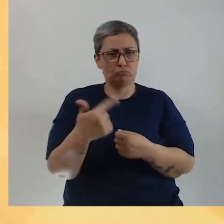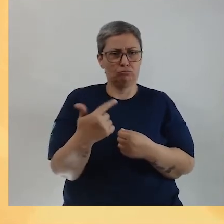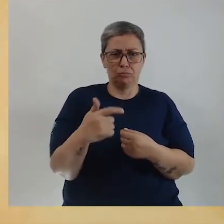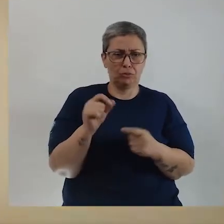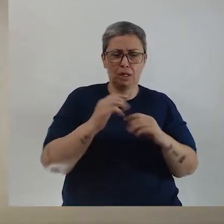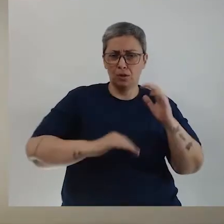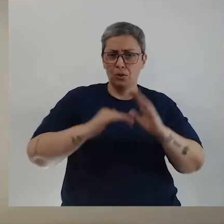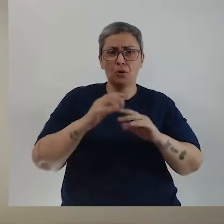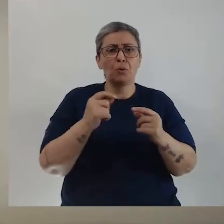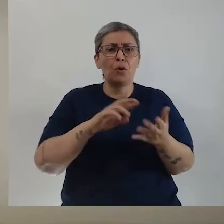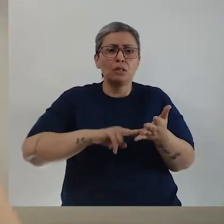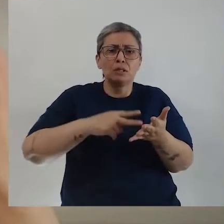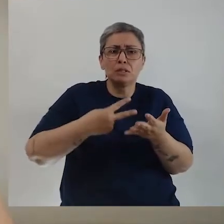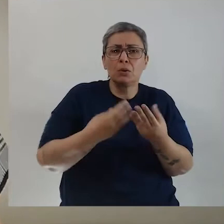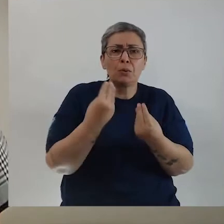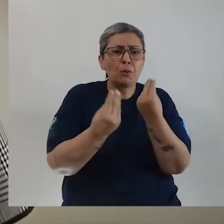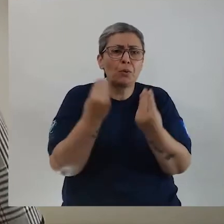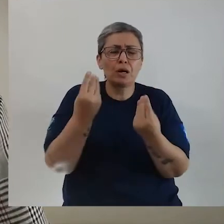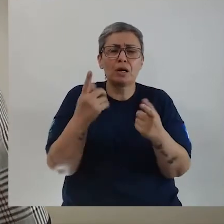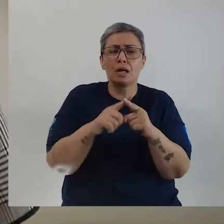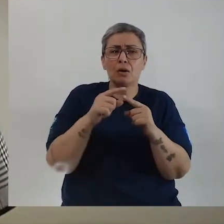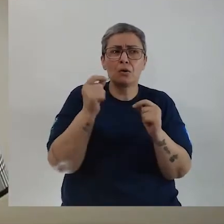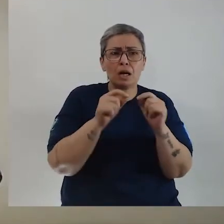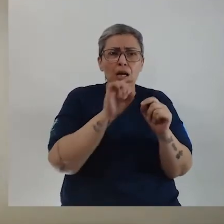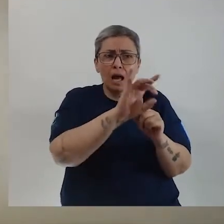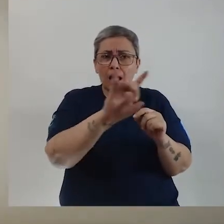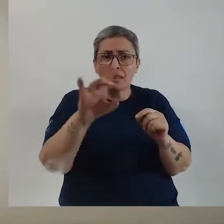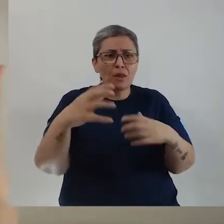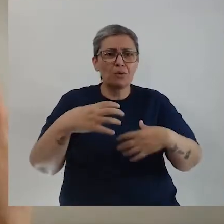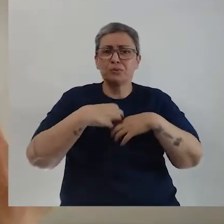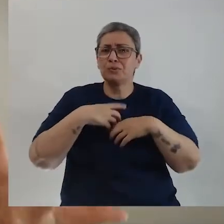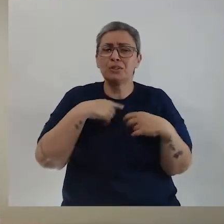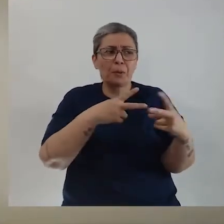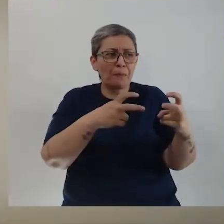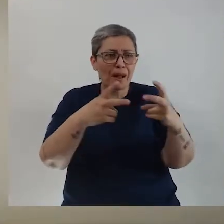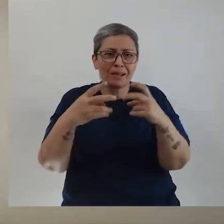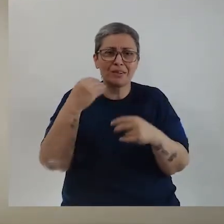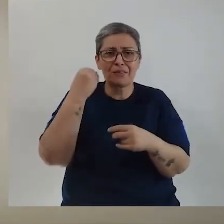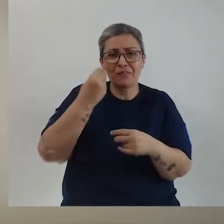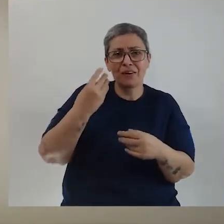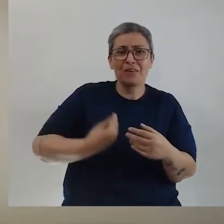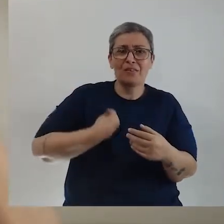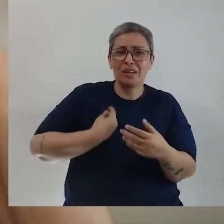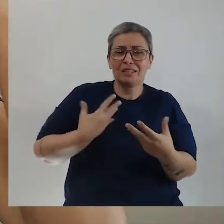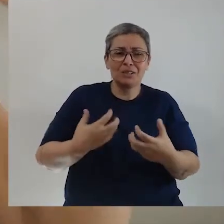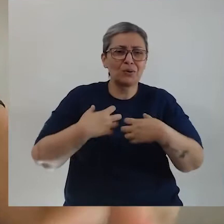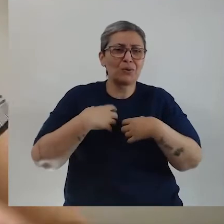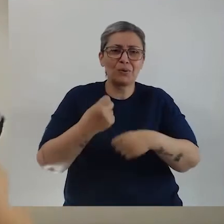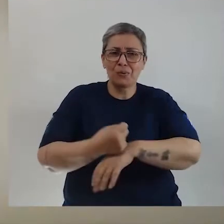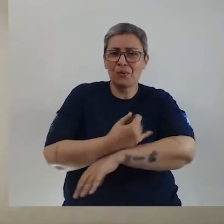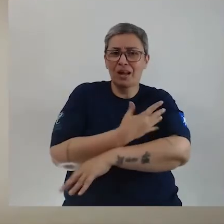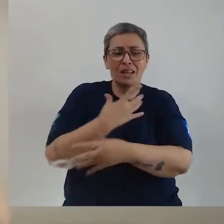e errado aí nessa atividade, tá? Quando a gente interpreta uma obra, cada um interpreta, na verdade, a partir das suas vivências, das suas